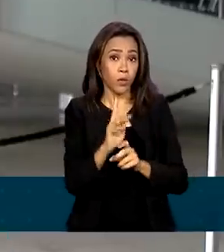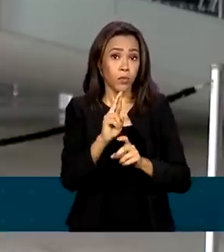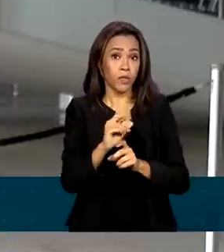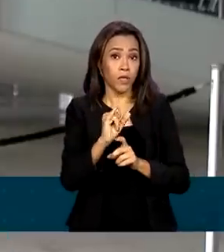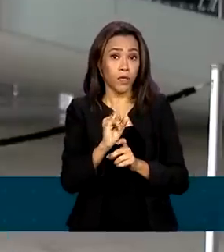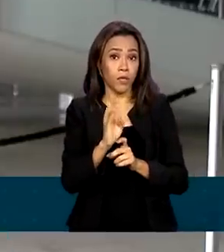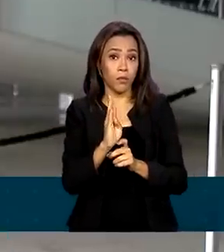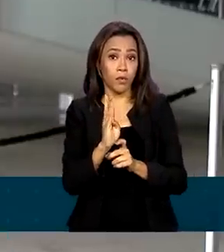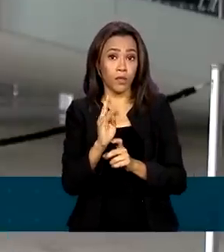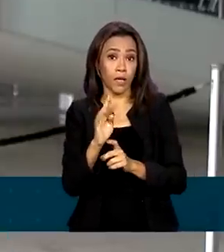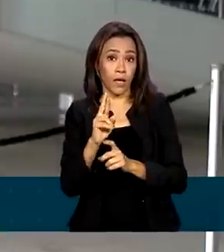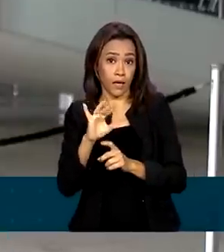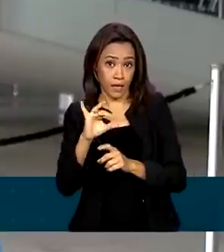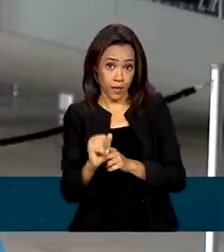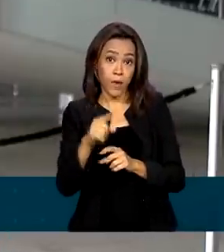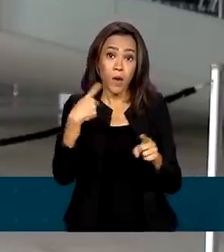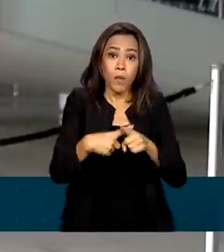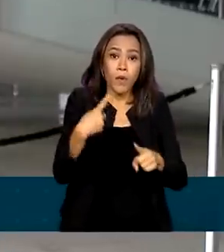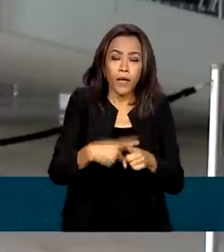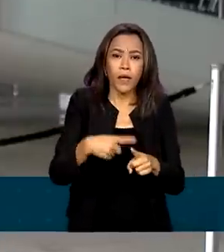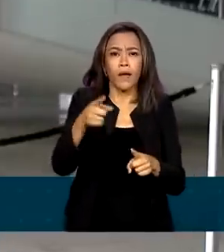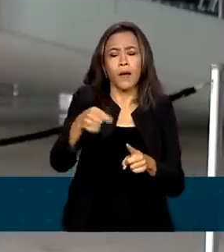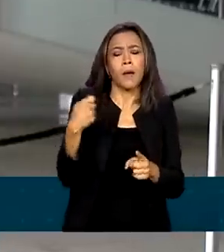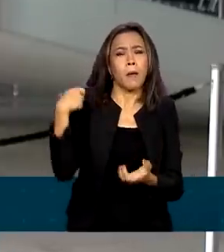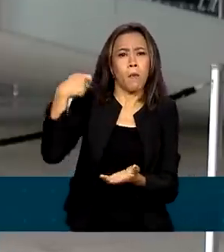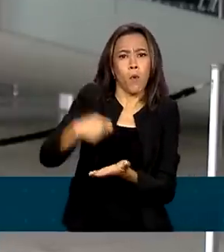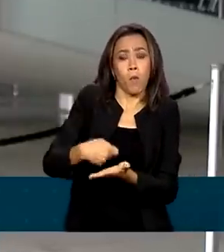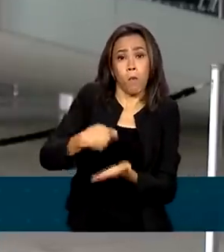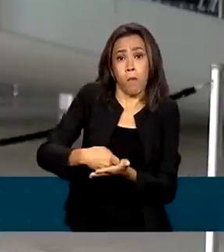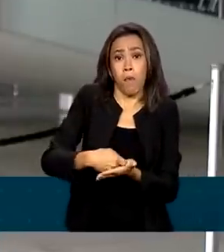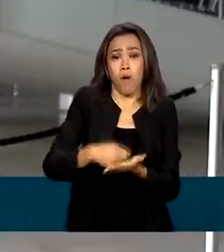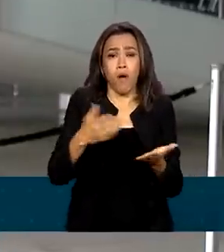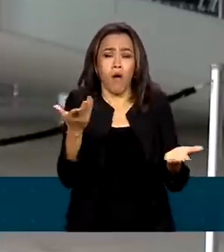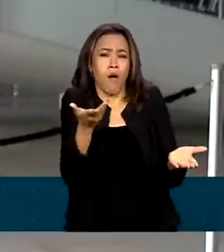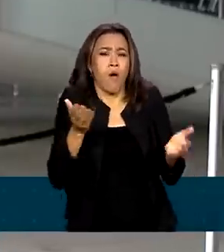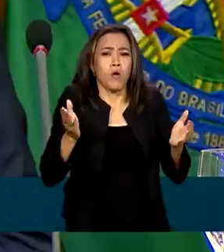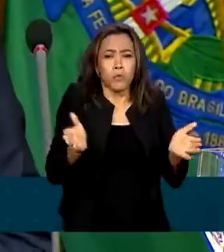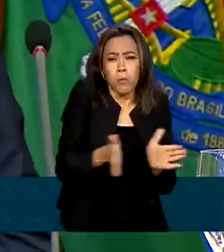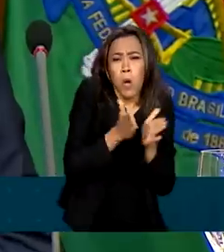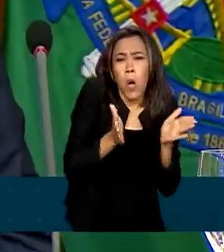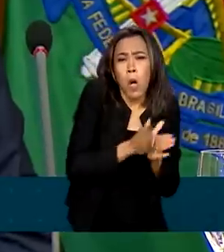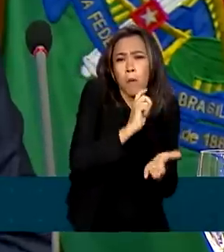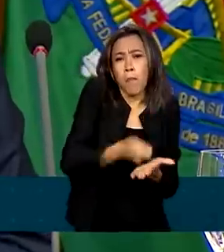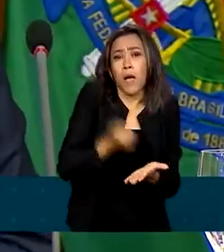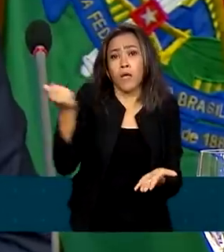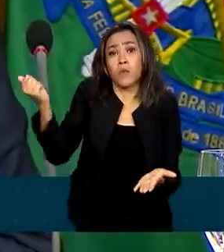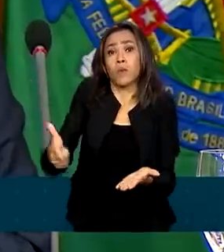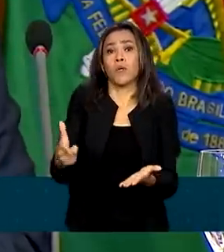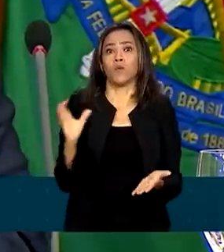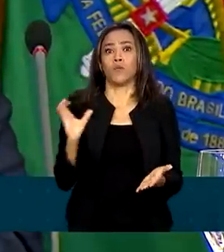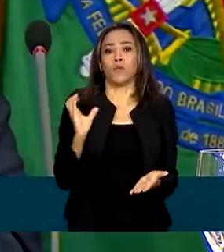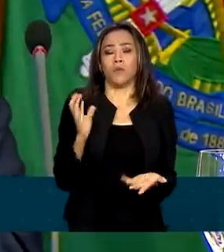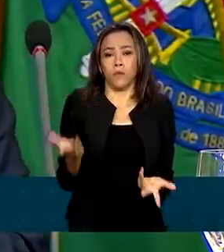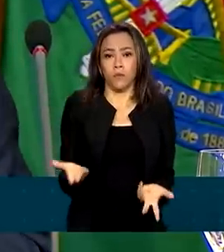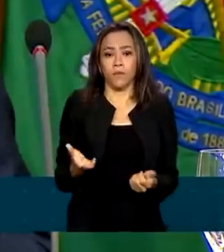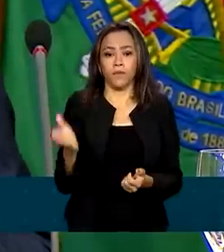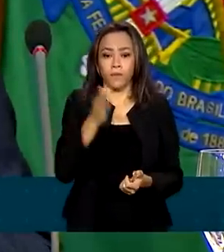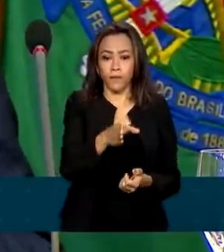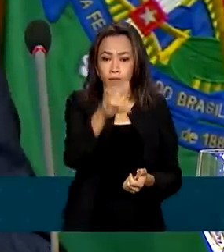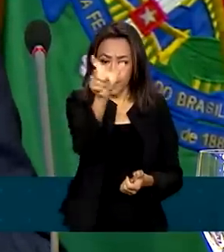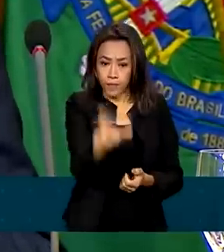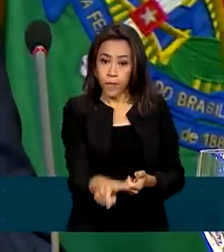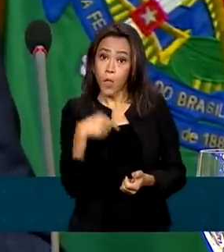pobres pagam proporcionalmente mais impostos do que os ricos. Vamos ter que fazer o esforço. Se for